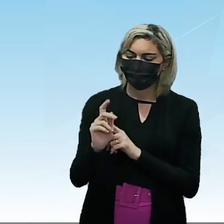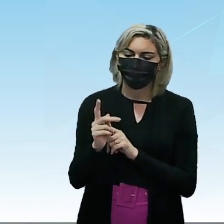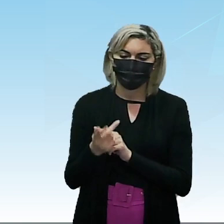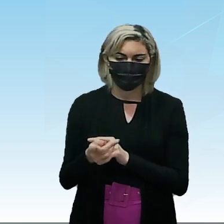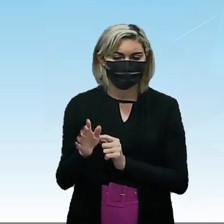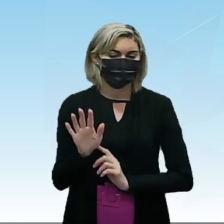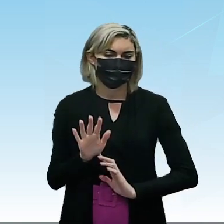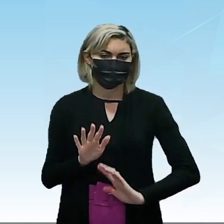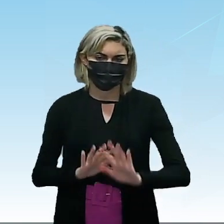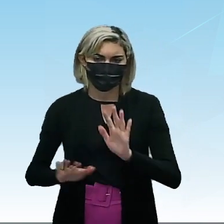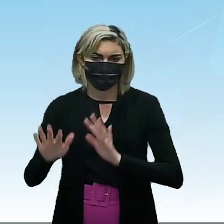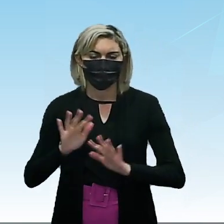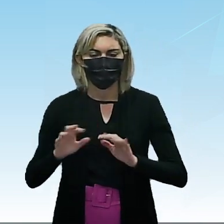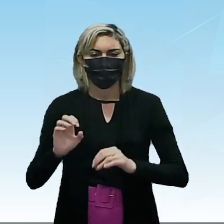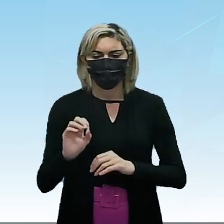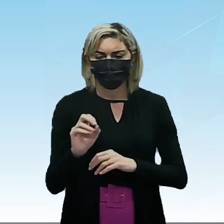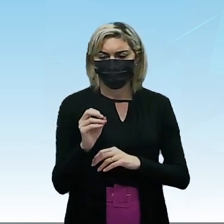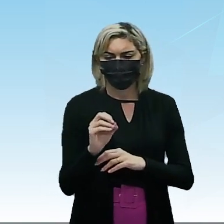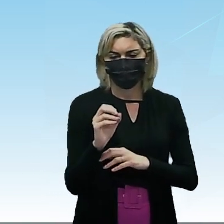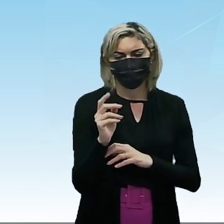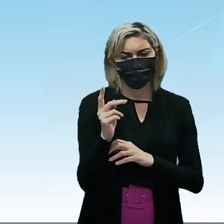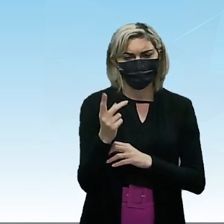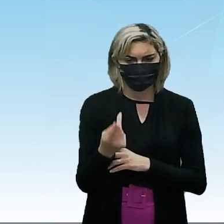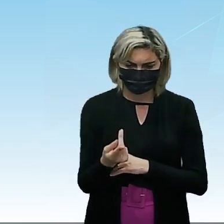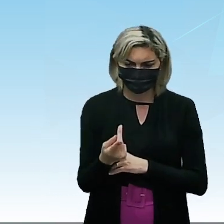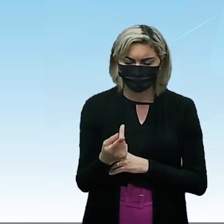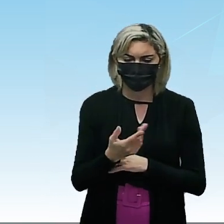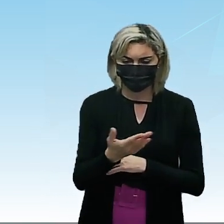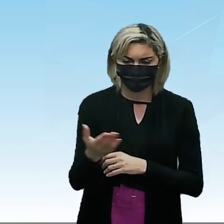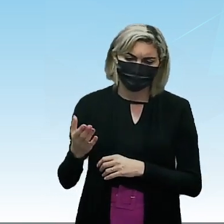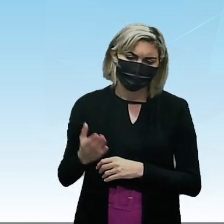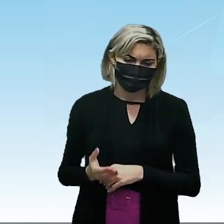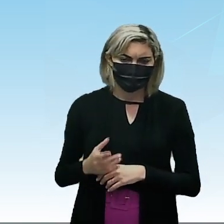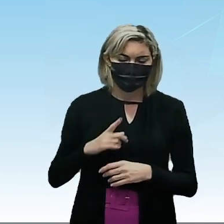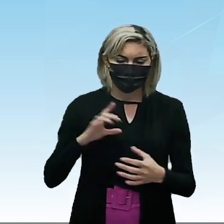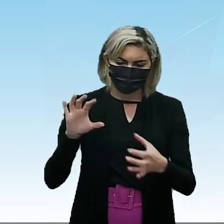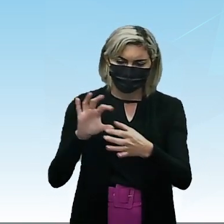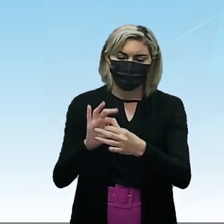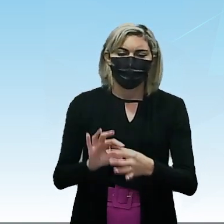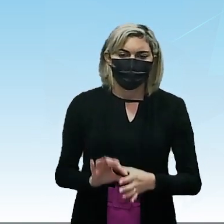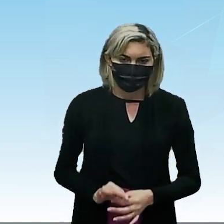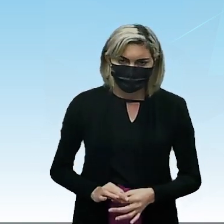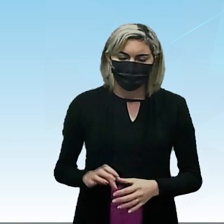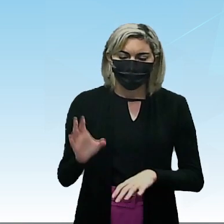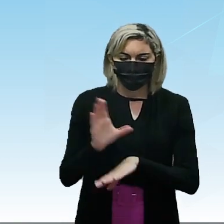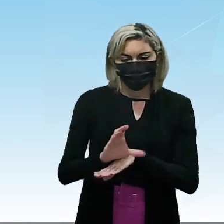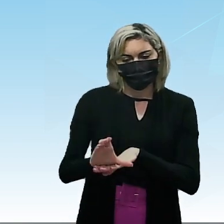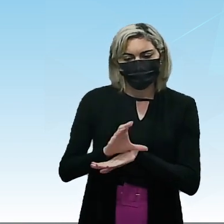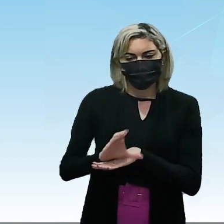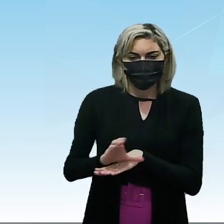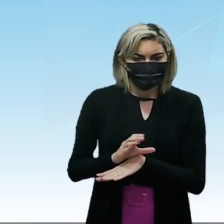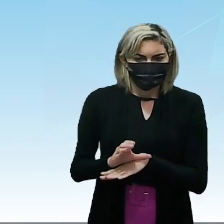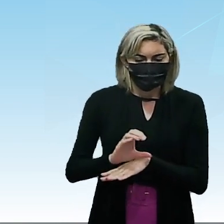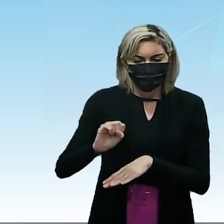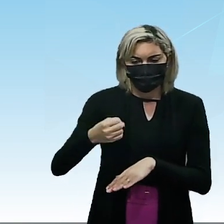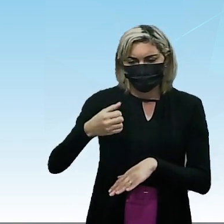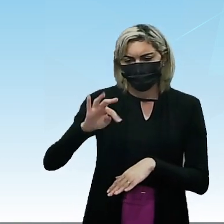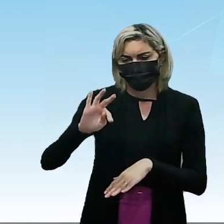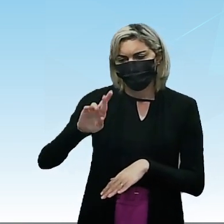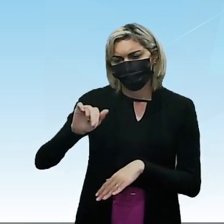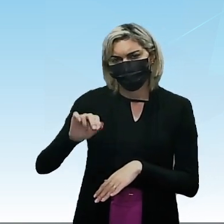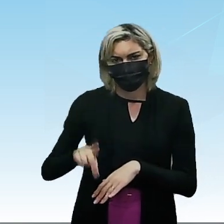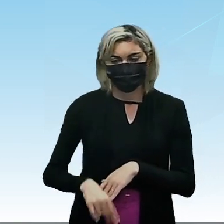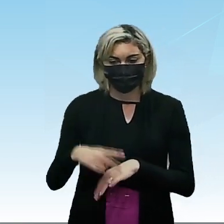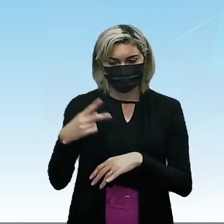Cuidado Quando O OH A hidroxil Estiver ligado A um carbono Saturado